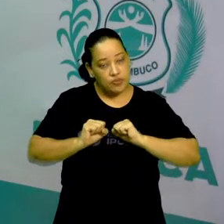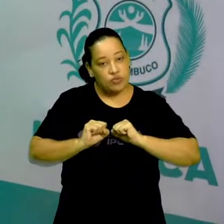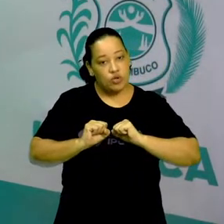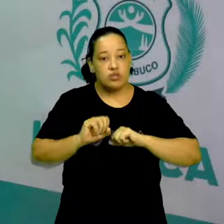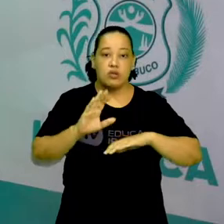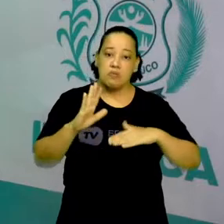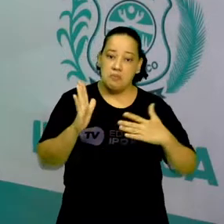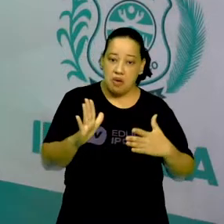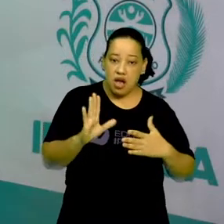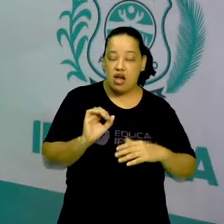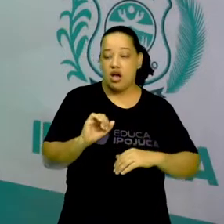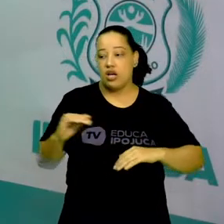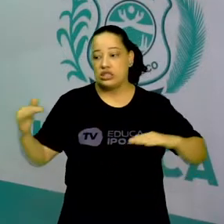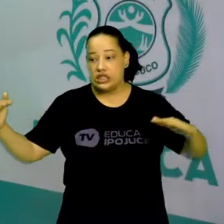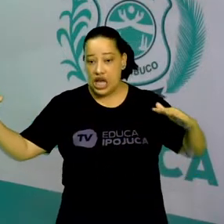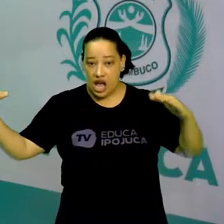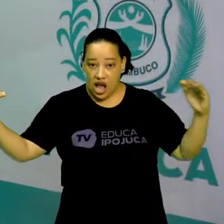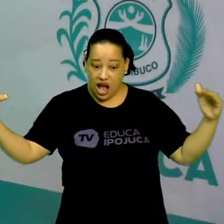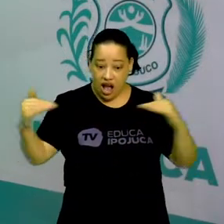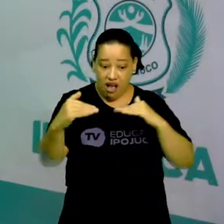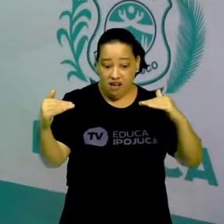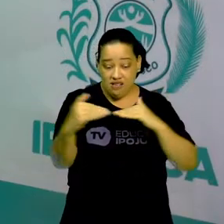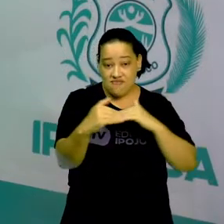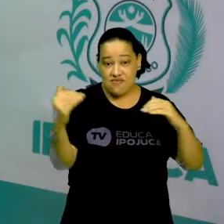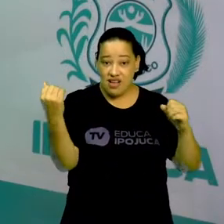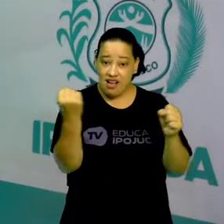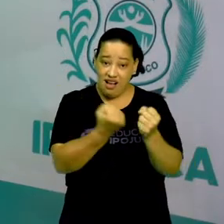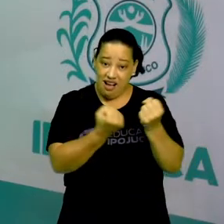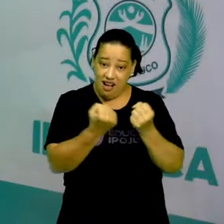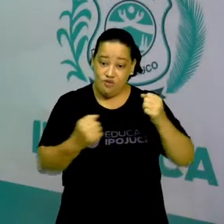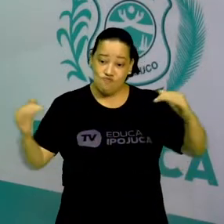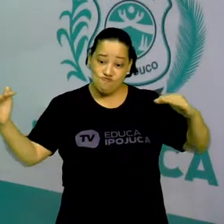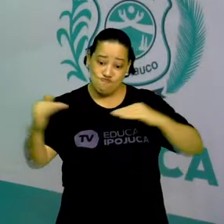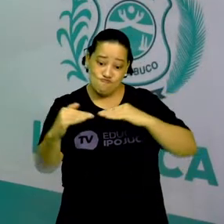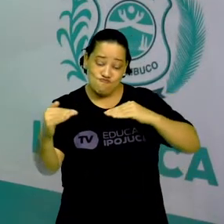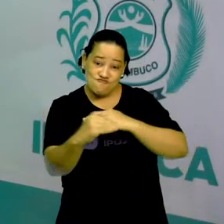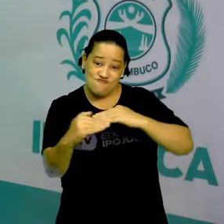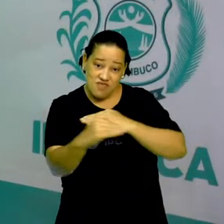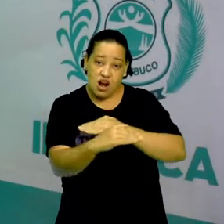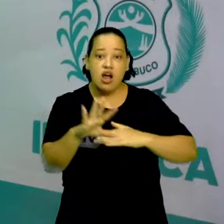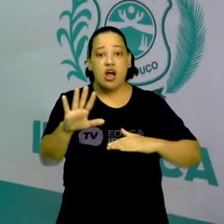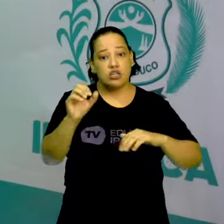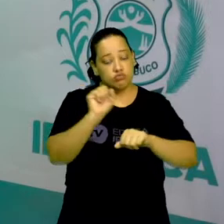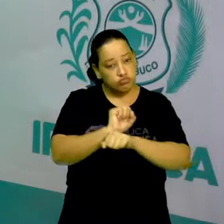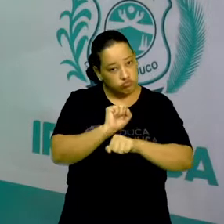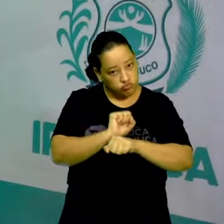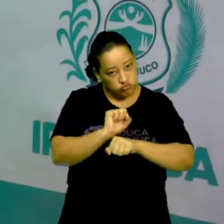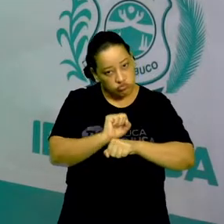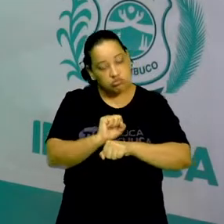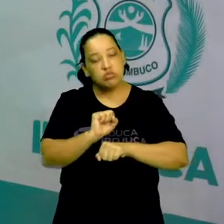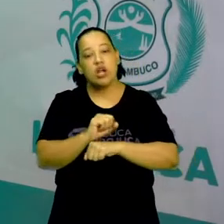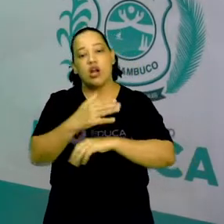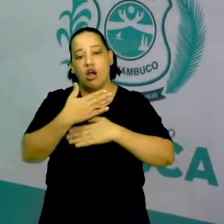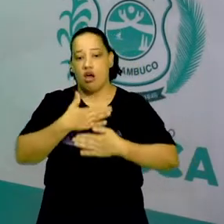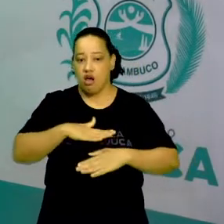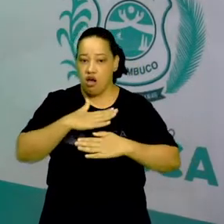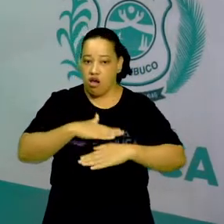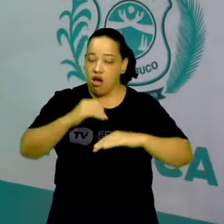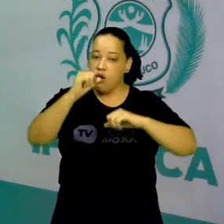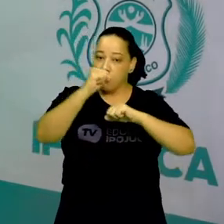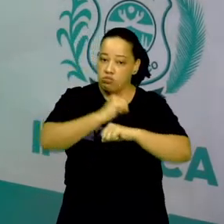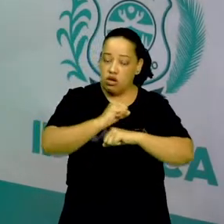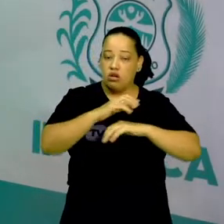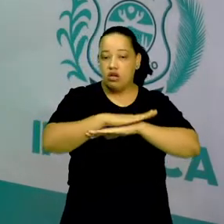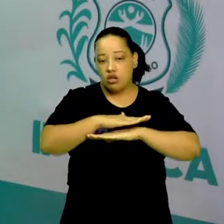contrário, aguarda até a rua ficar tranquila e você possa